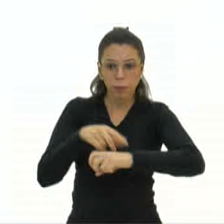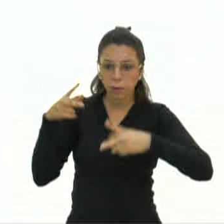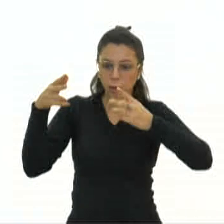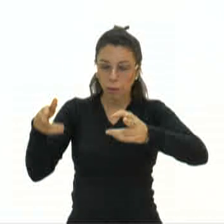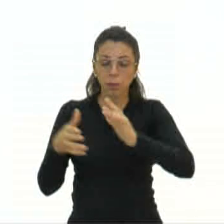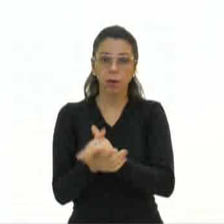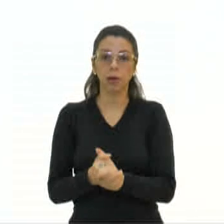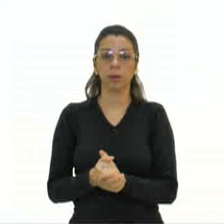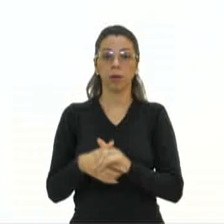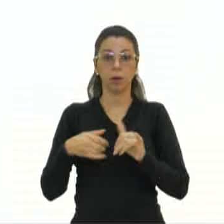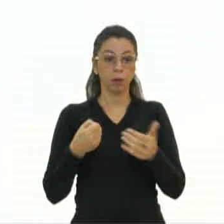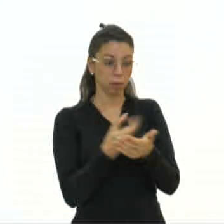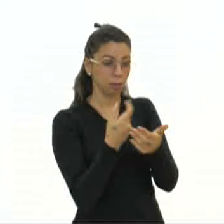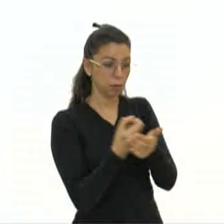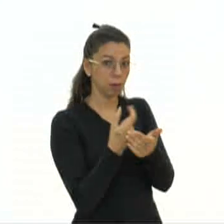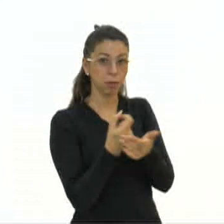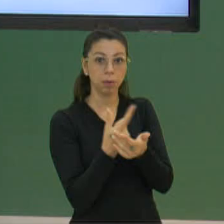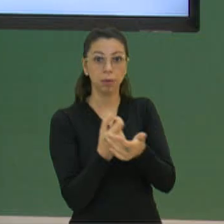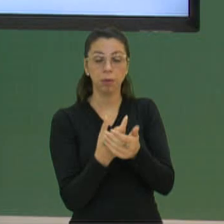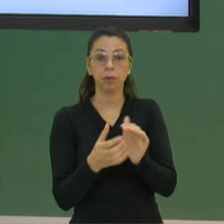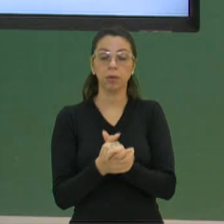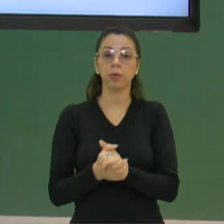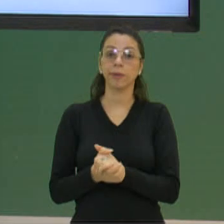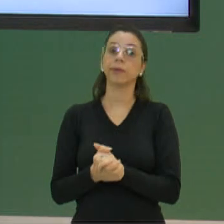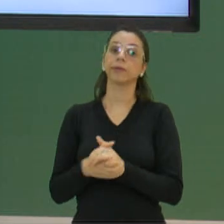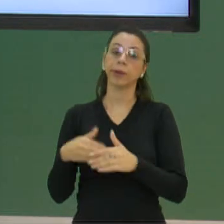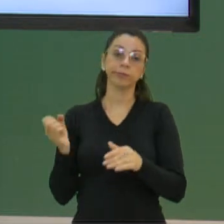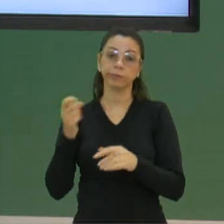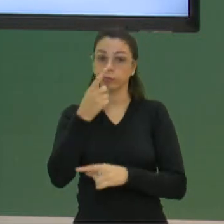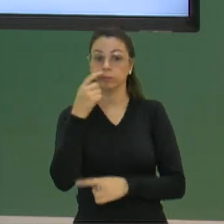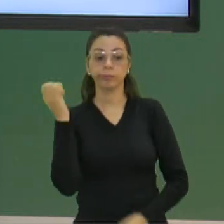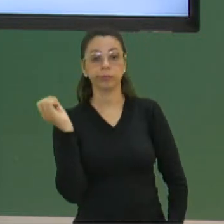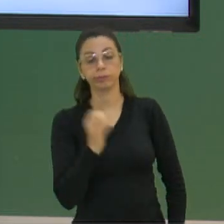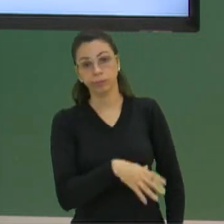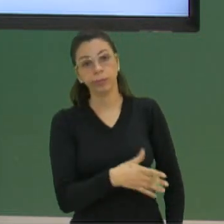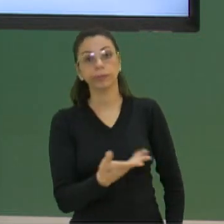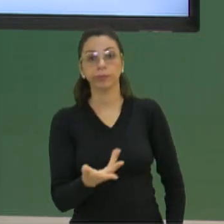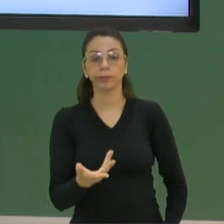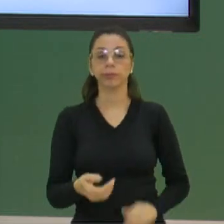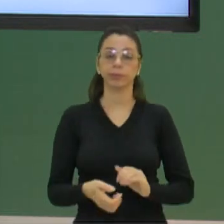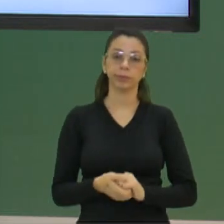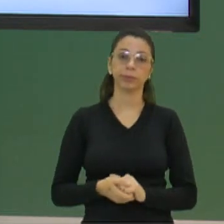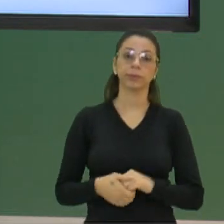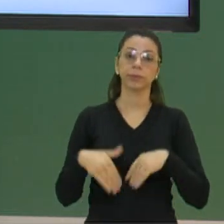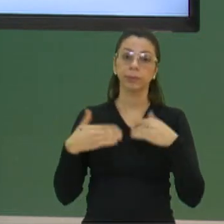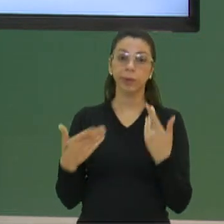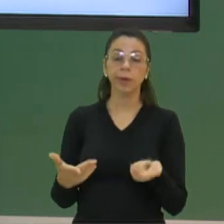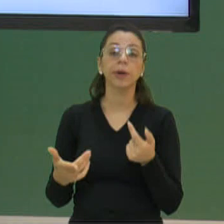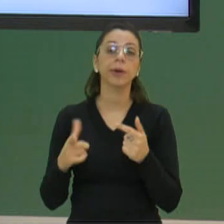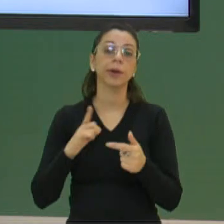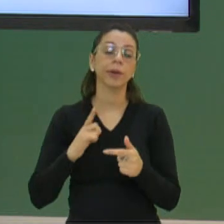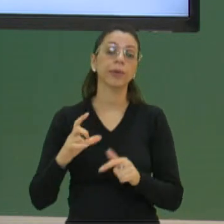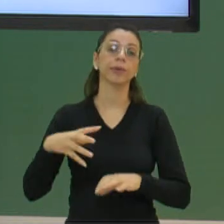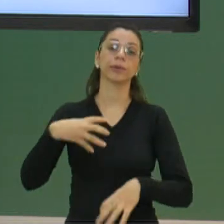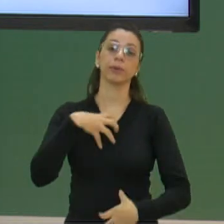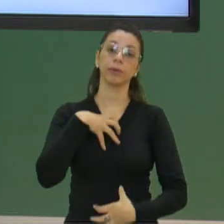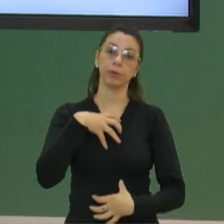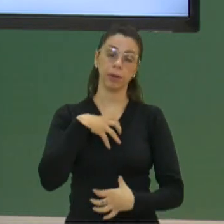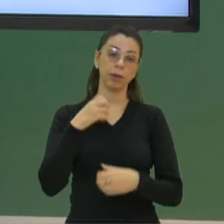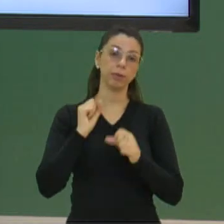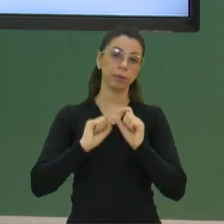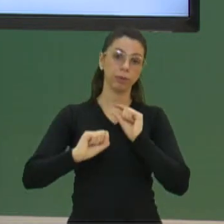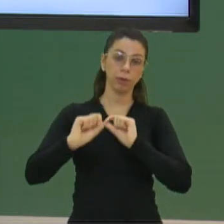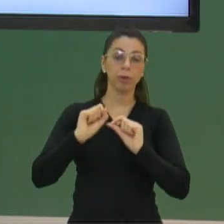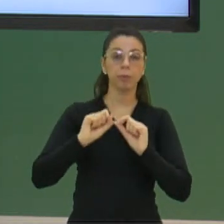toda a comida que você comprar de uma vez só, vai estragar. Todo mundo não vai comer na sua casa. Então é uma das medidas que a gente